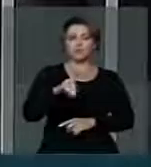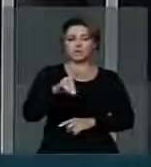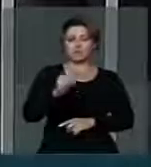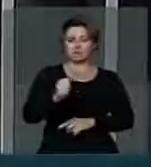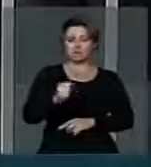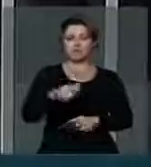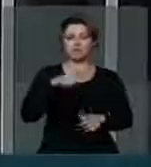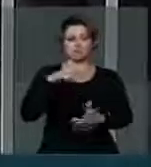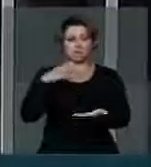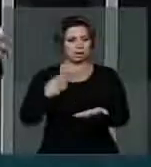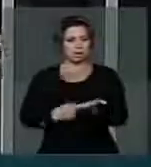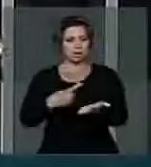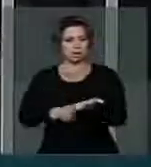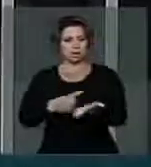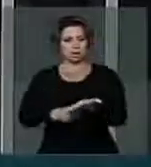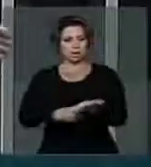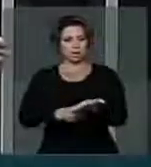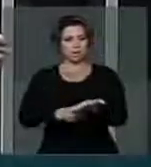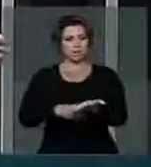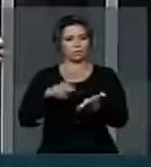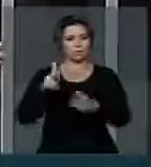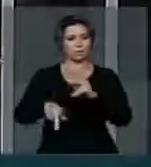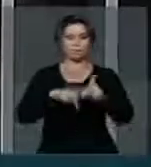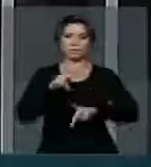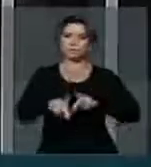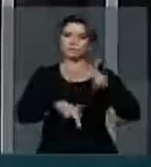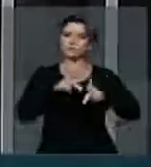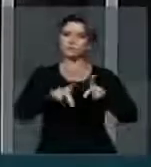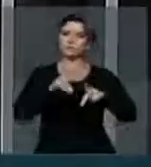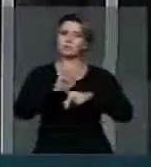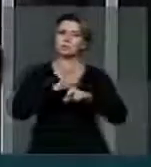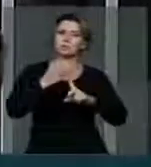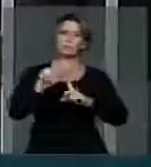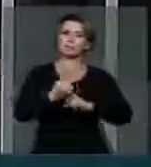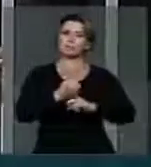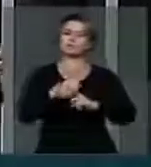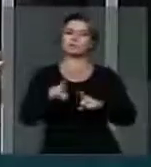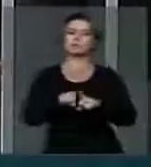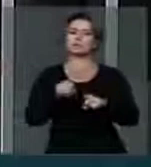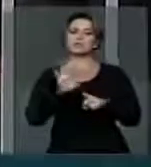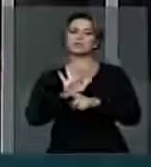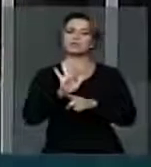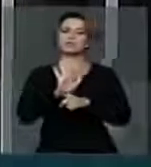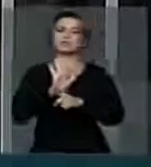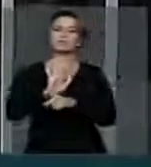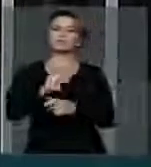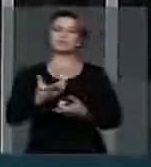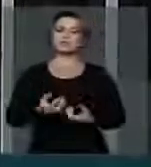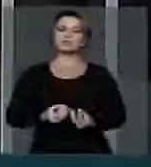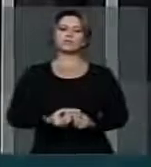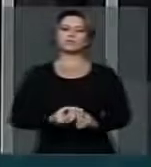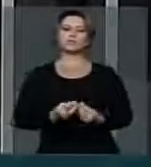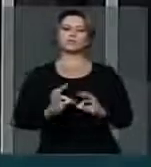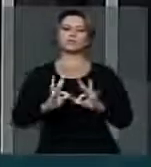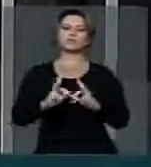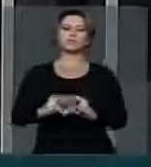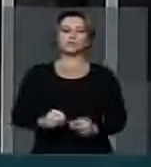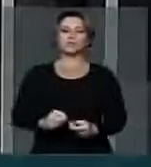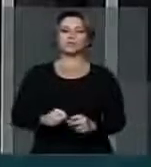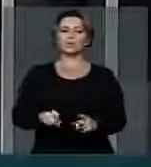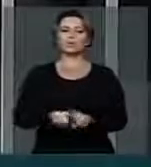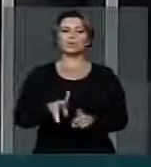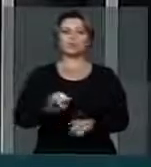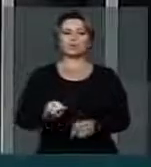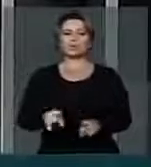compromisso com a população e com o social, investe bem. Tudo que vai para a